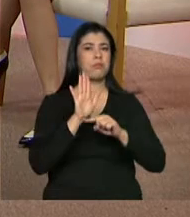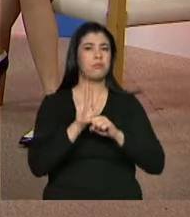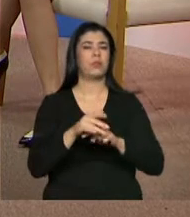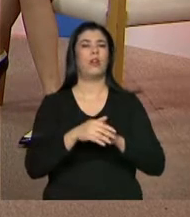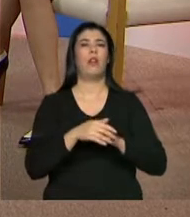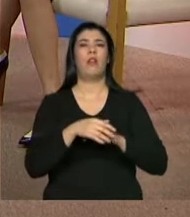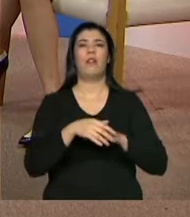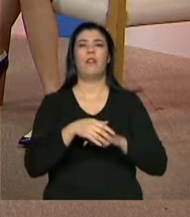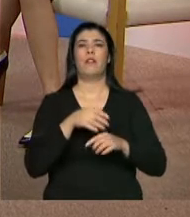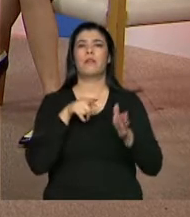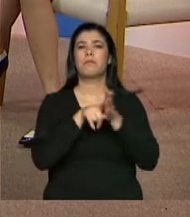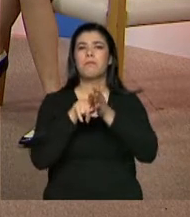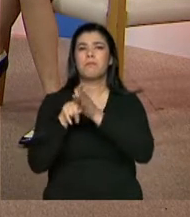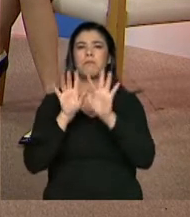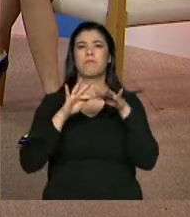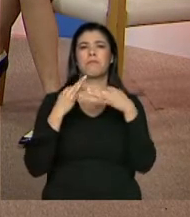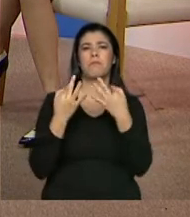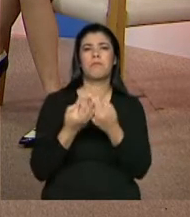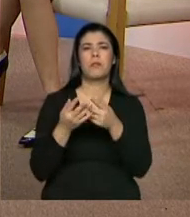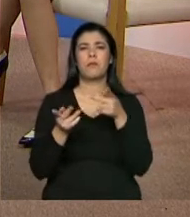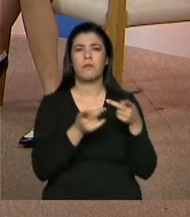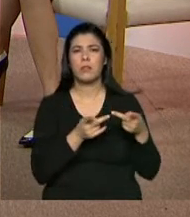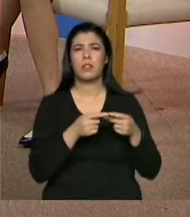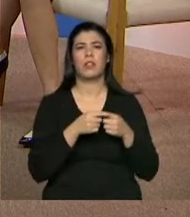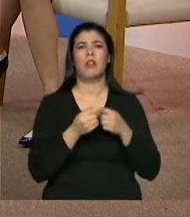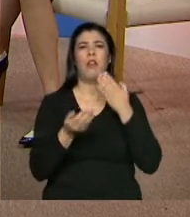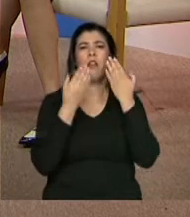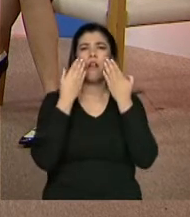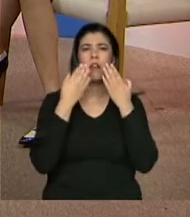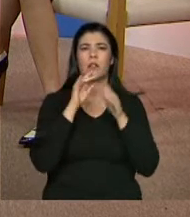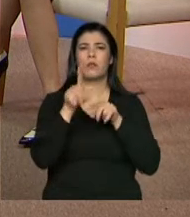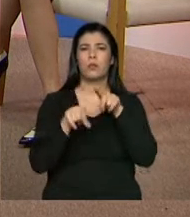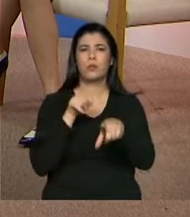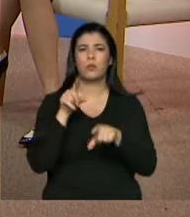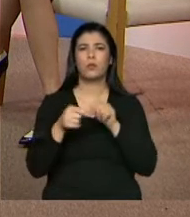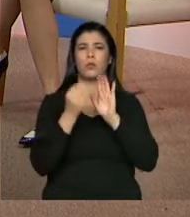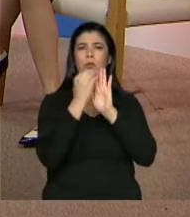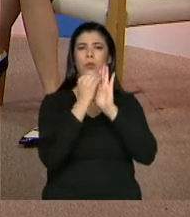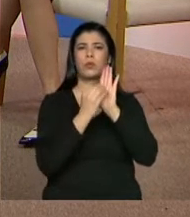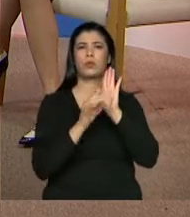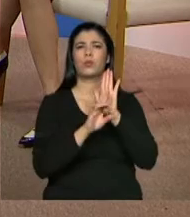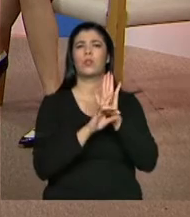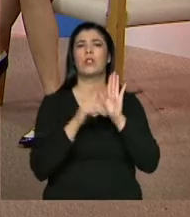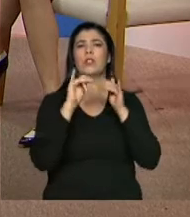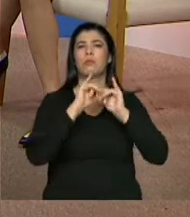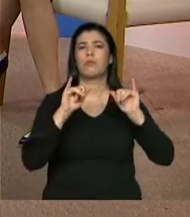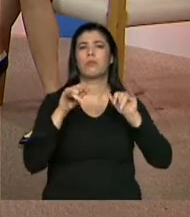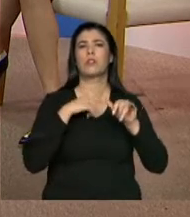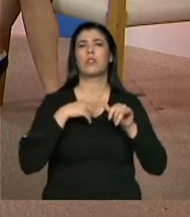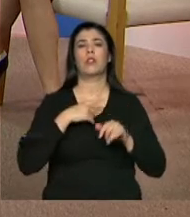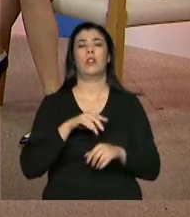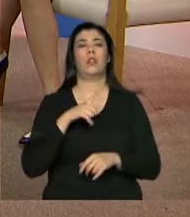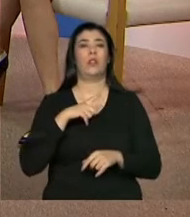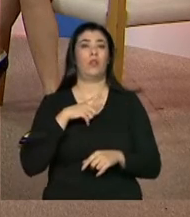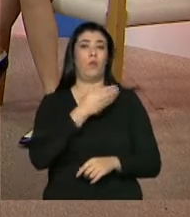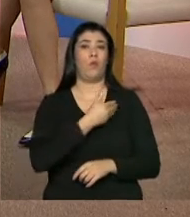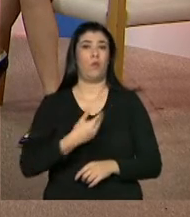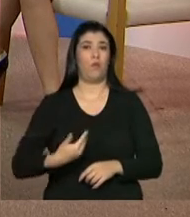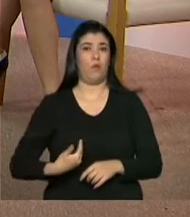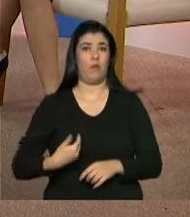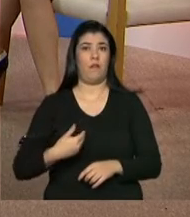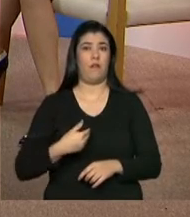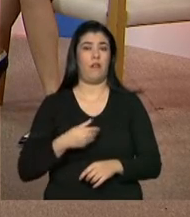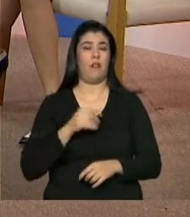família, coleta as informações, entra com os dados, né? O Estado tem um papel muito importante de articulação também de